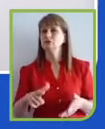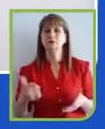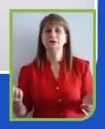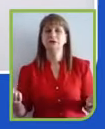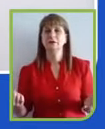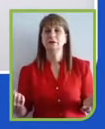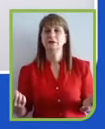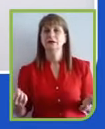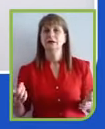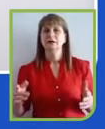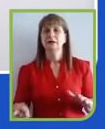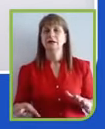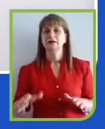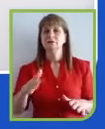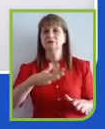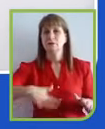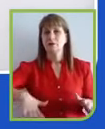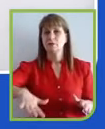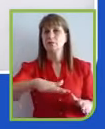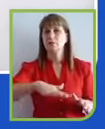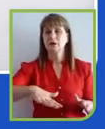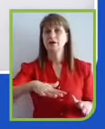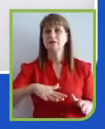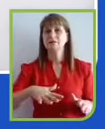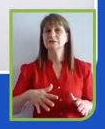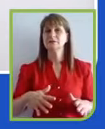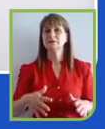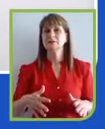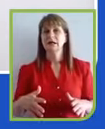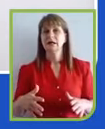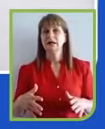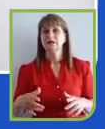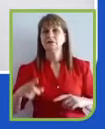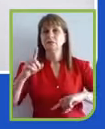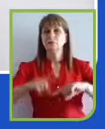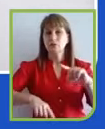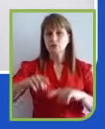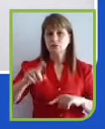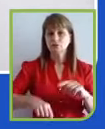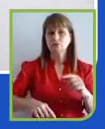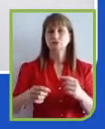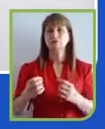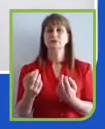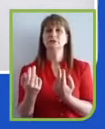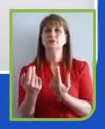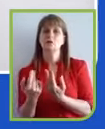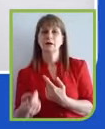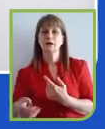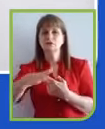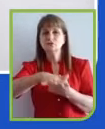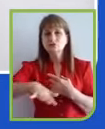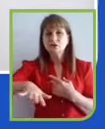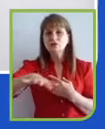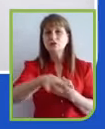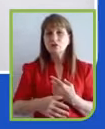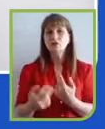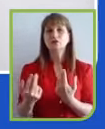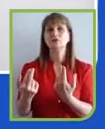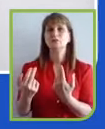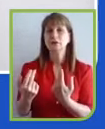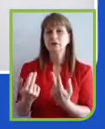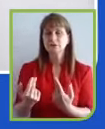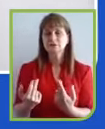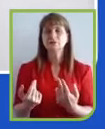setor em torno de desafios comuns e vários exemplos foram citados aqui hoje. A concorrência sempre